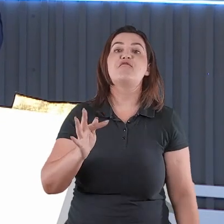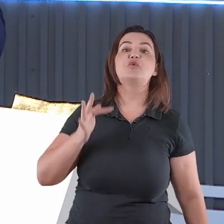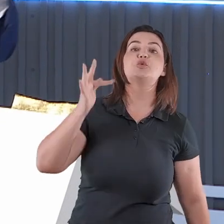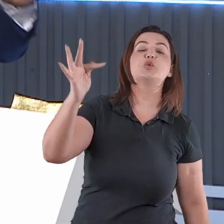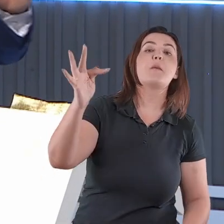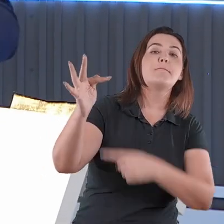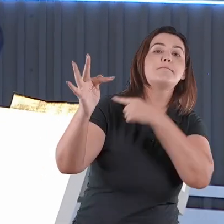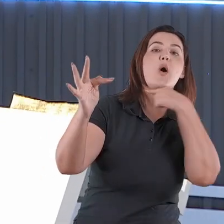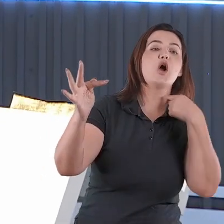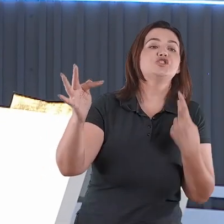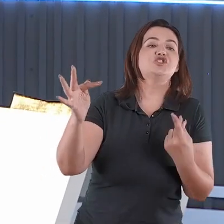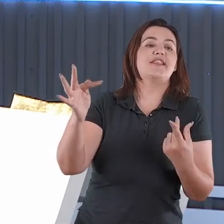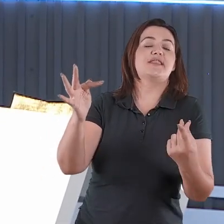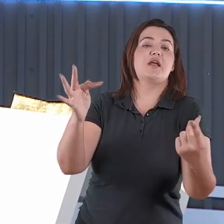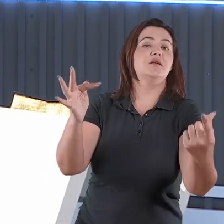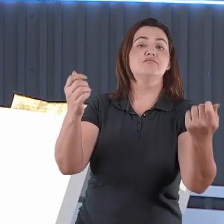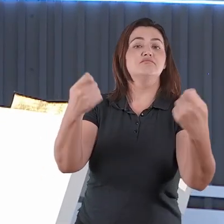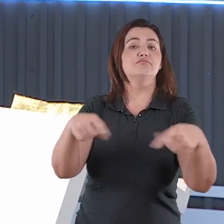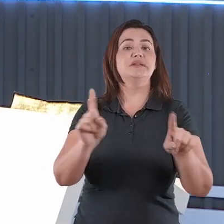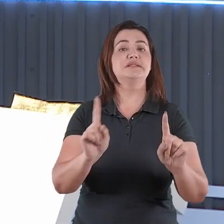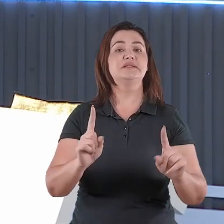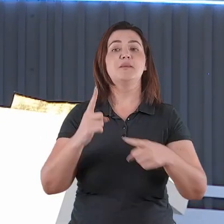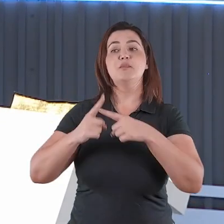já morreu pelos nossos pecados,